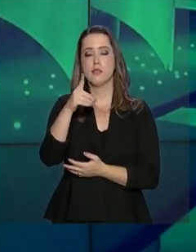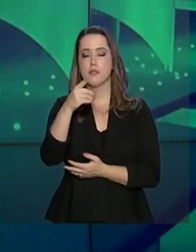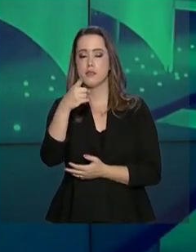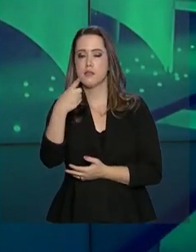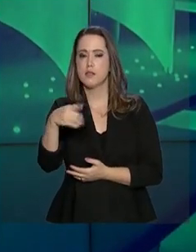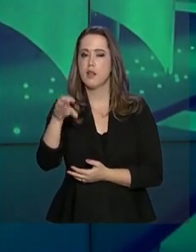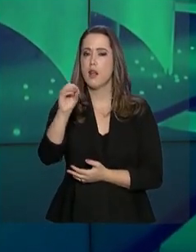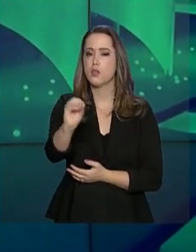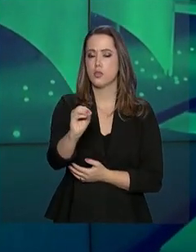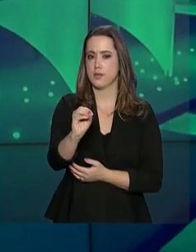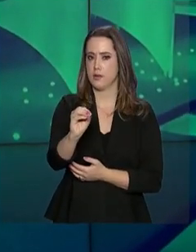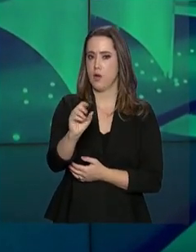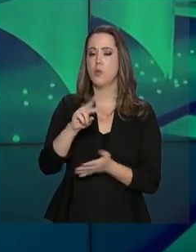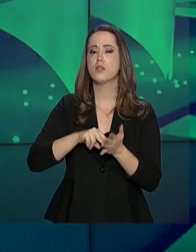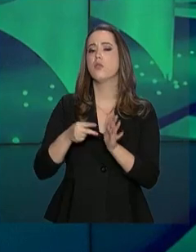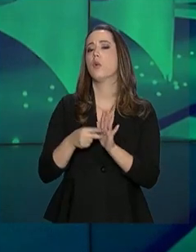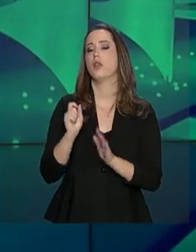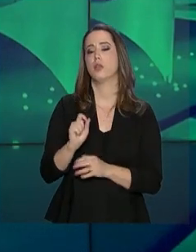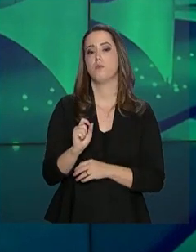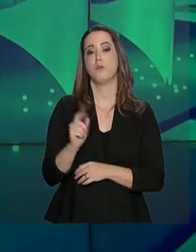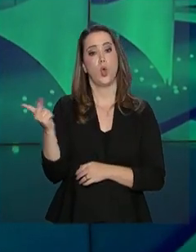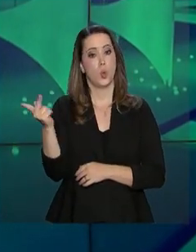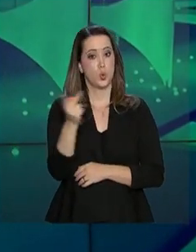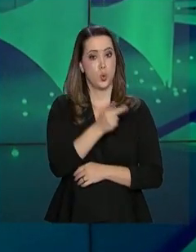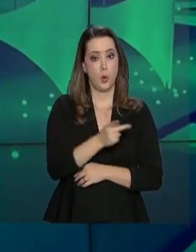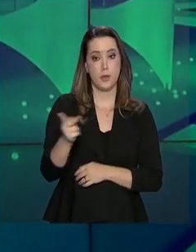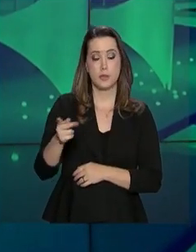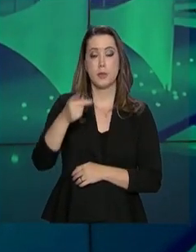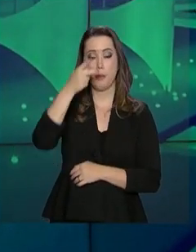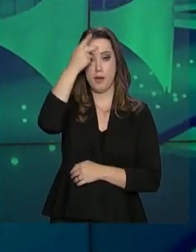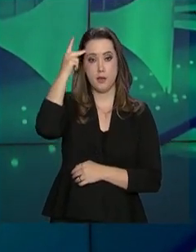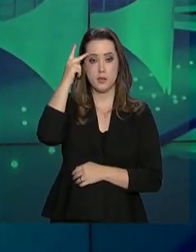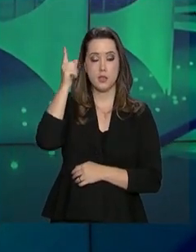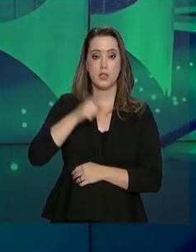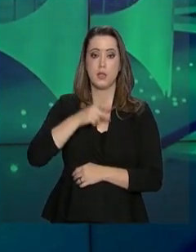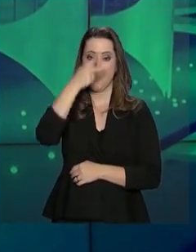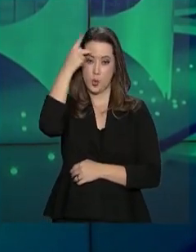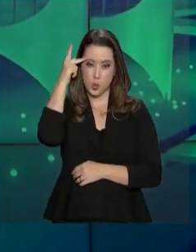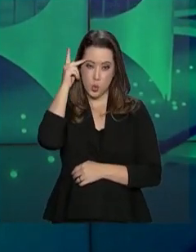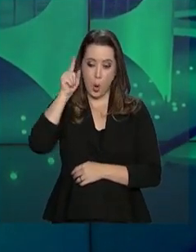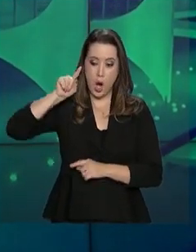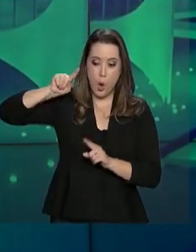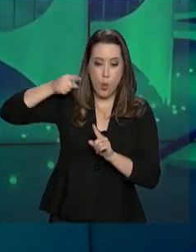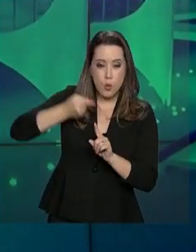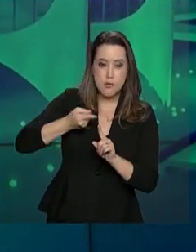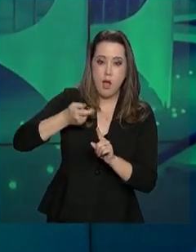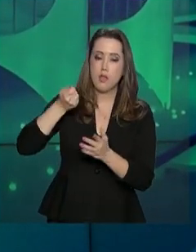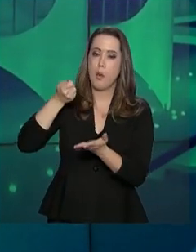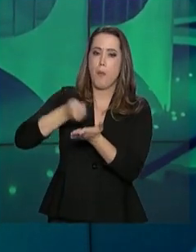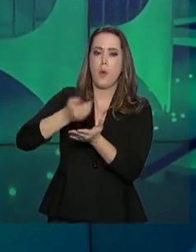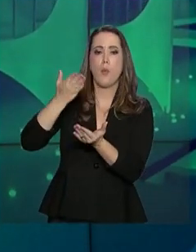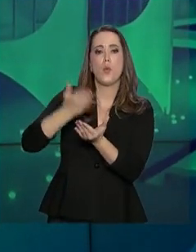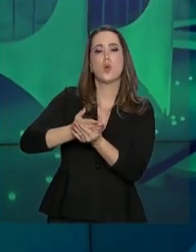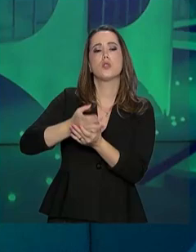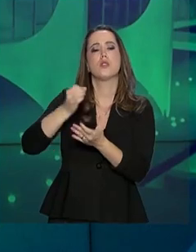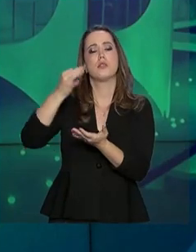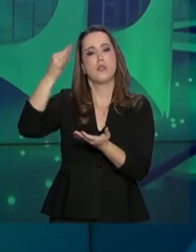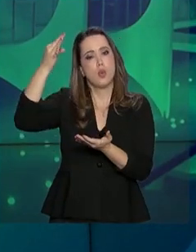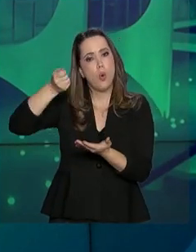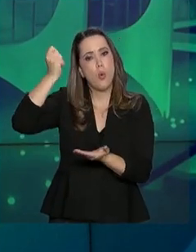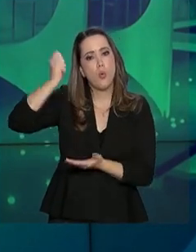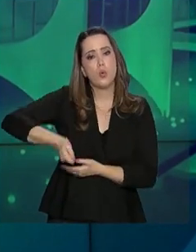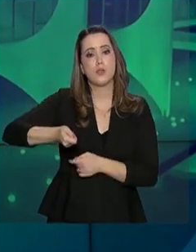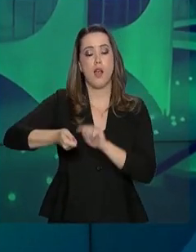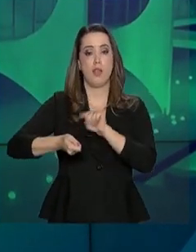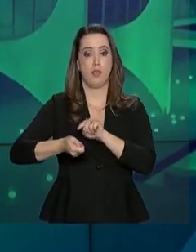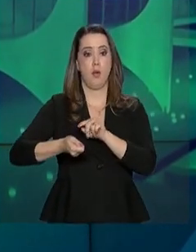Argentina determina que os dois países devem extraditar pessoas que tenham sido acusadas, processadas ou condenadas